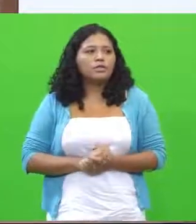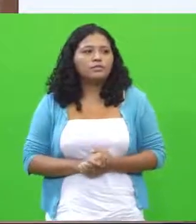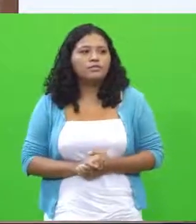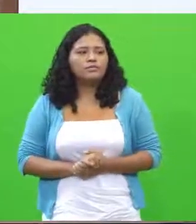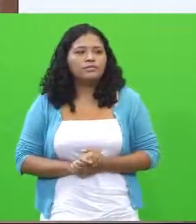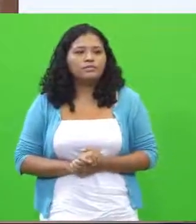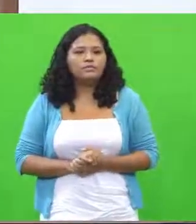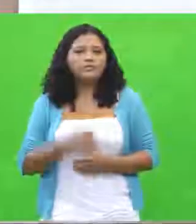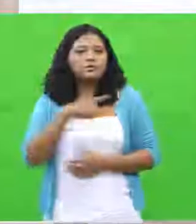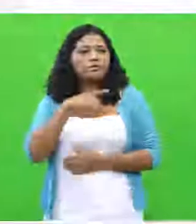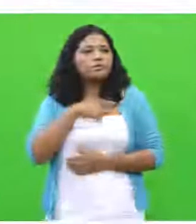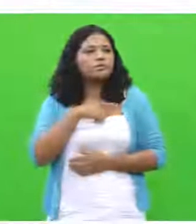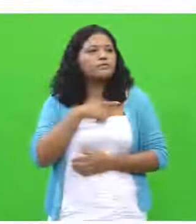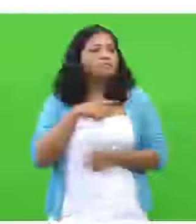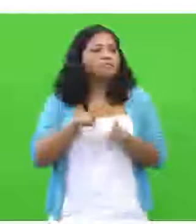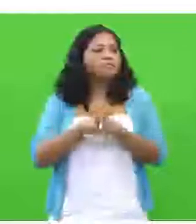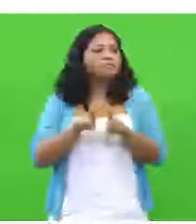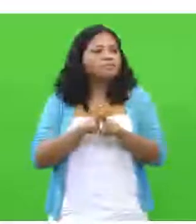apresentar.